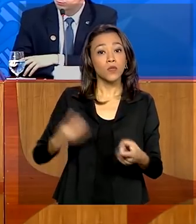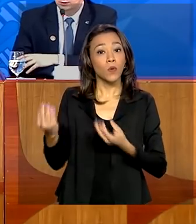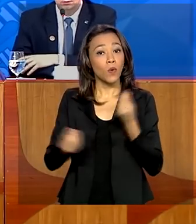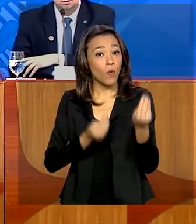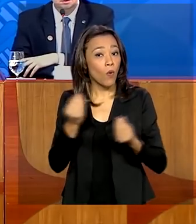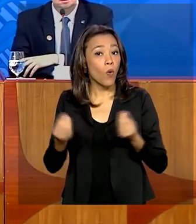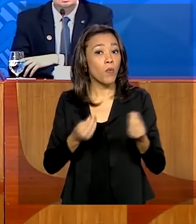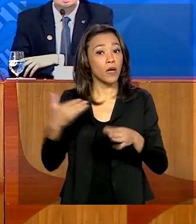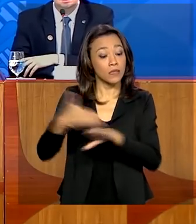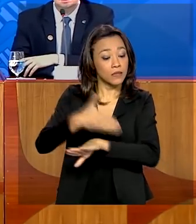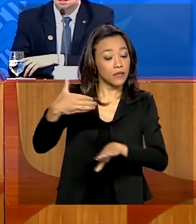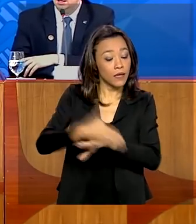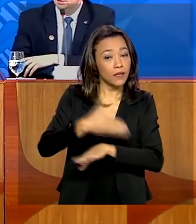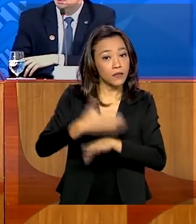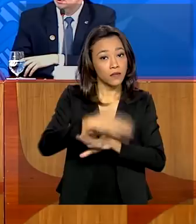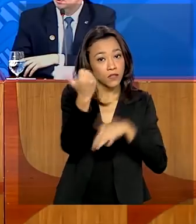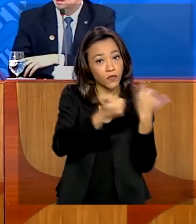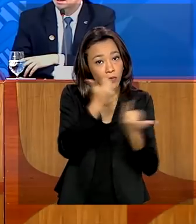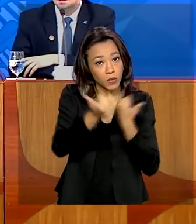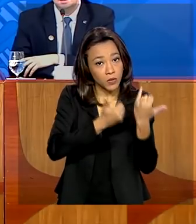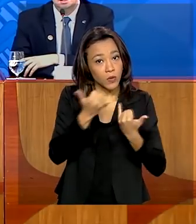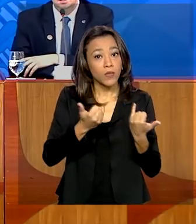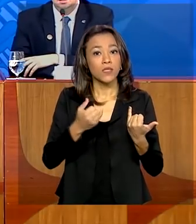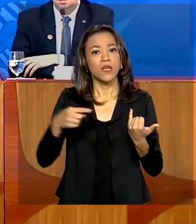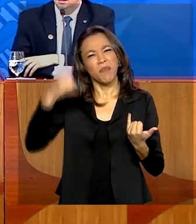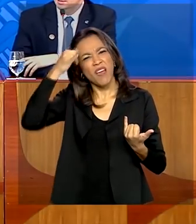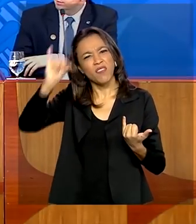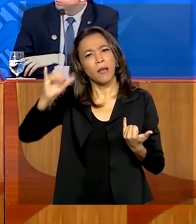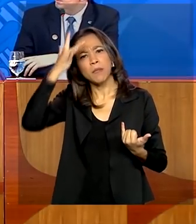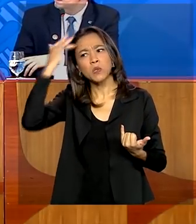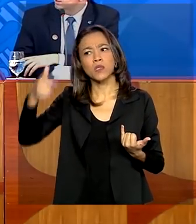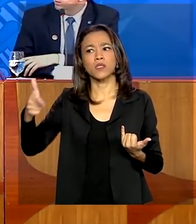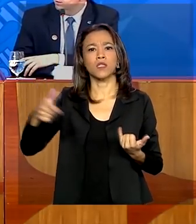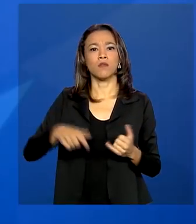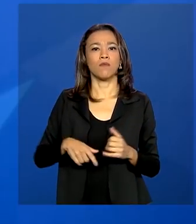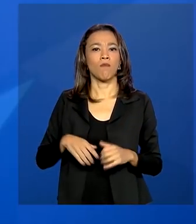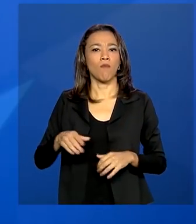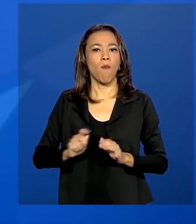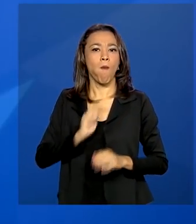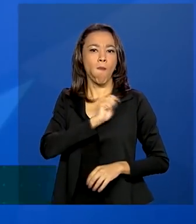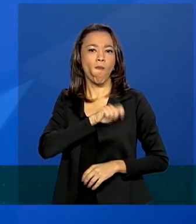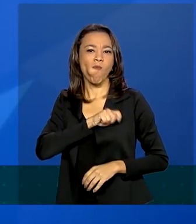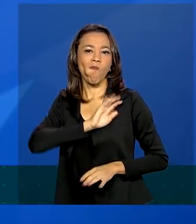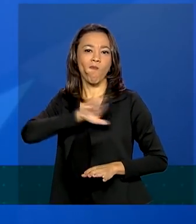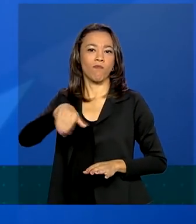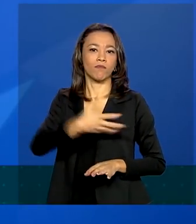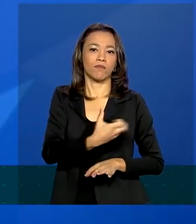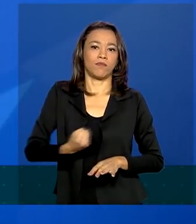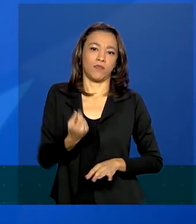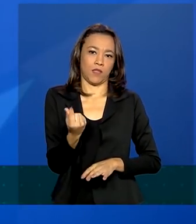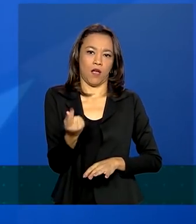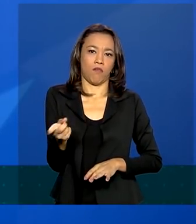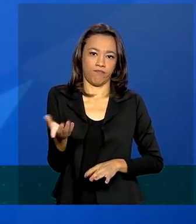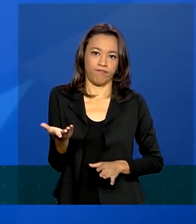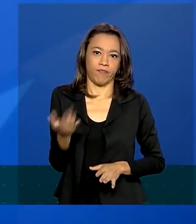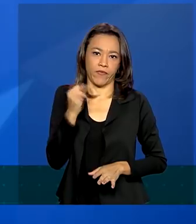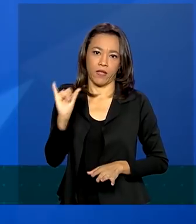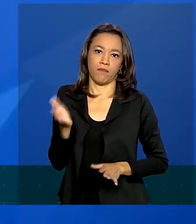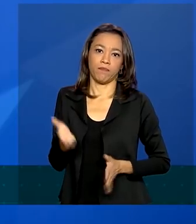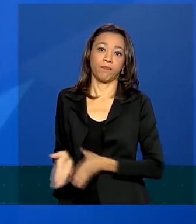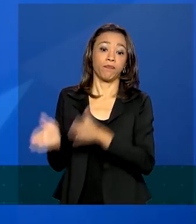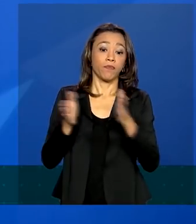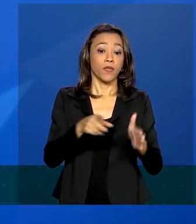acesso aos dados e evitar que pessoas que não tenham direito recebam benefício. Nós sabemos que um pagamento